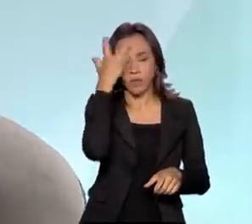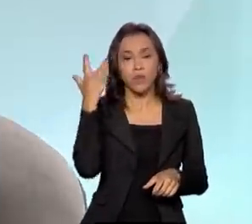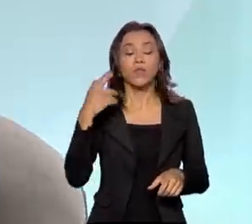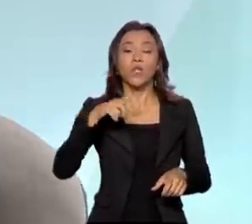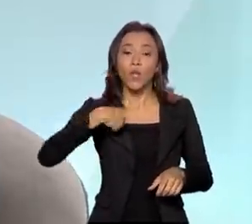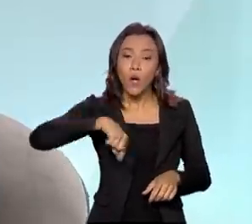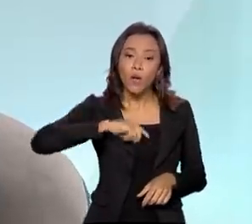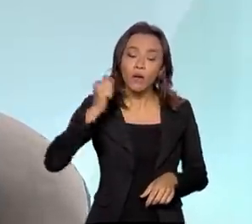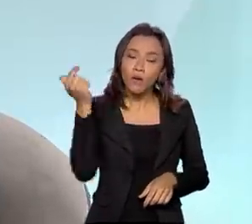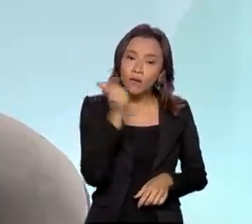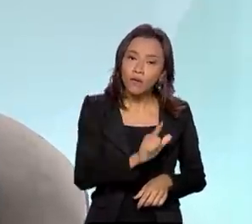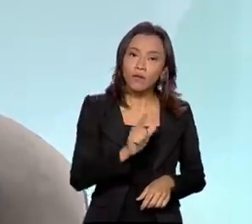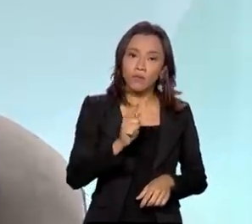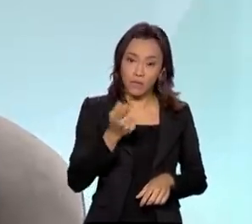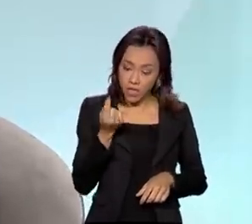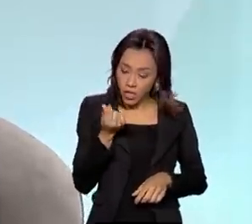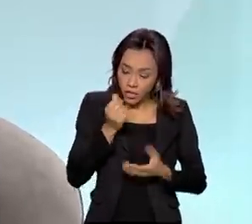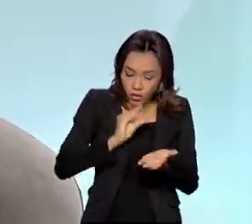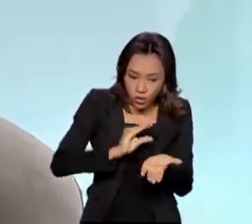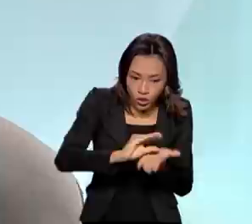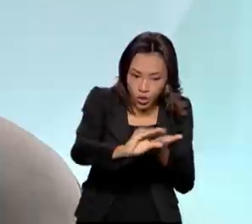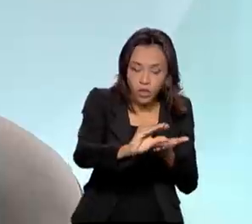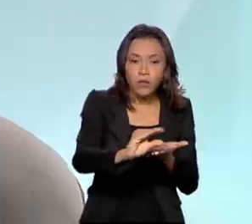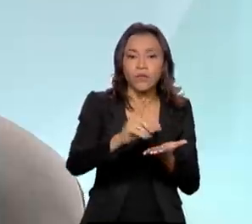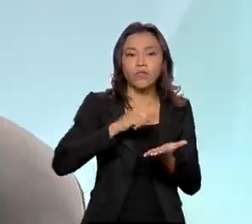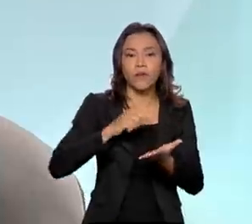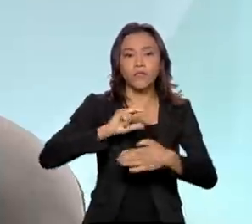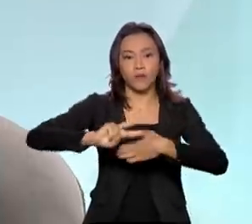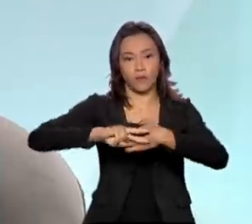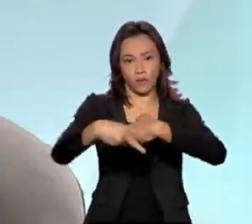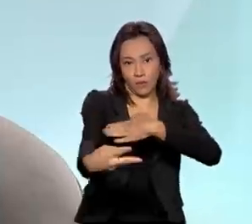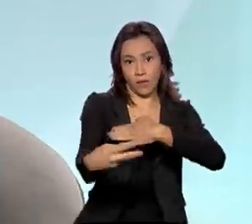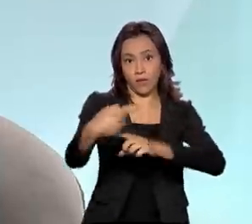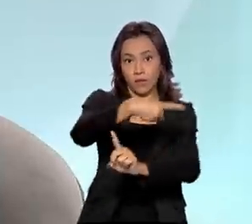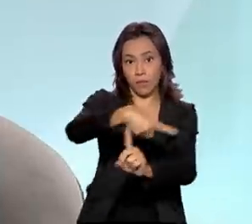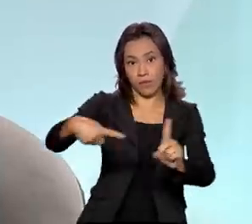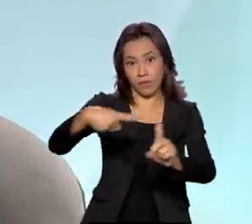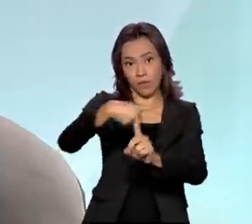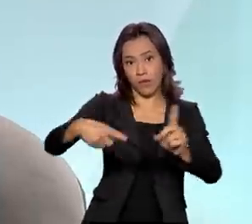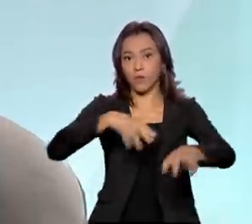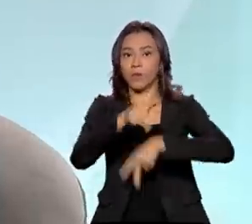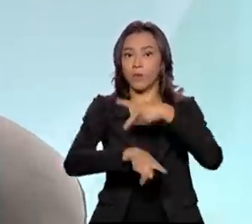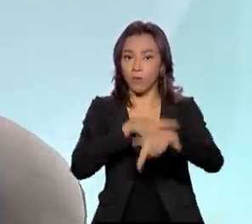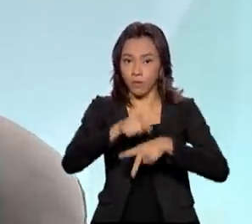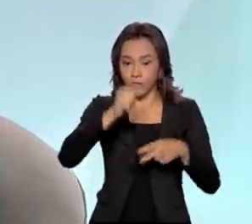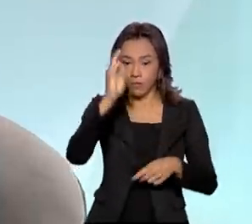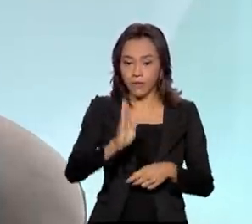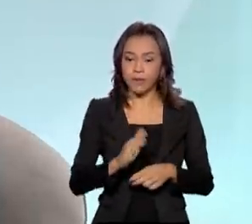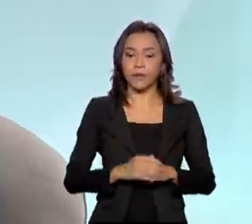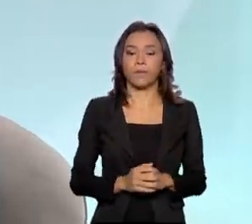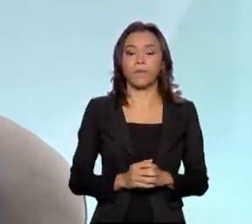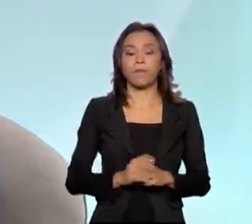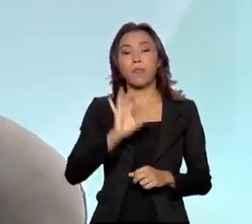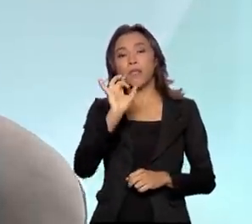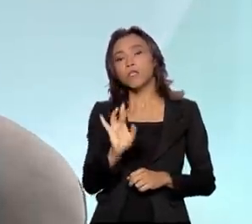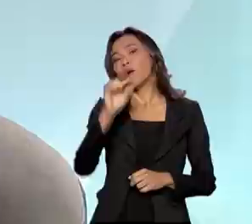conseguimos fazer com que esses recursos impactassem na vida de metade da população brasileira. Só em